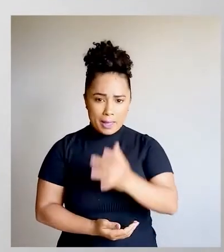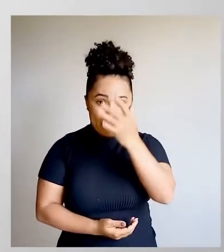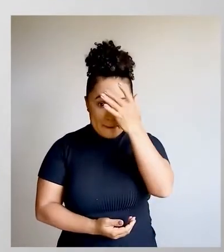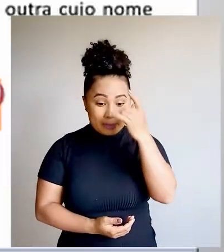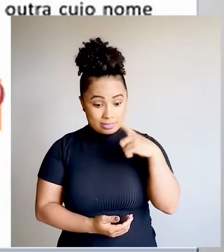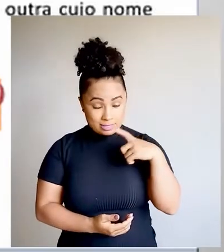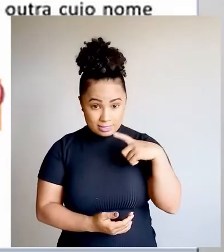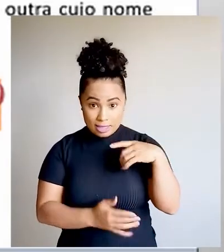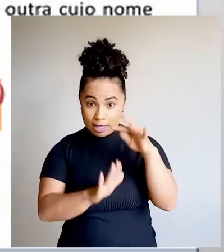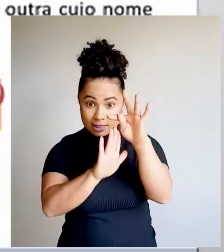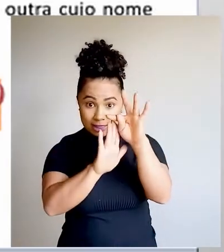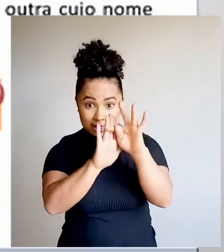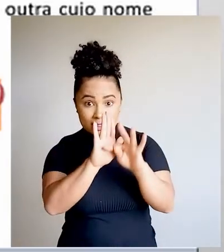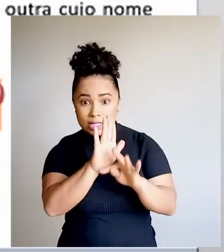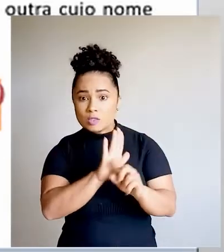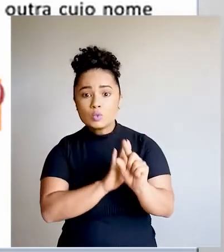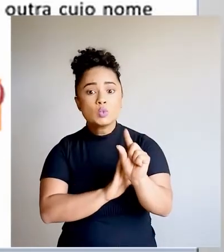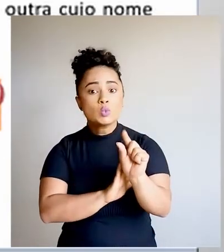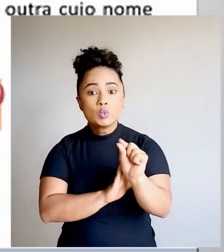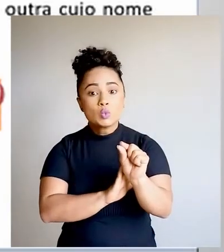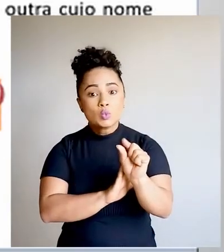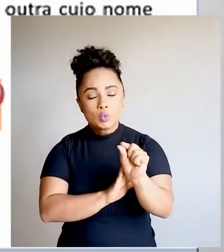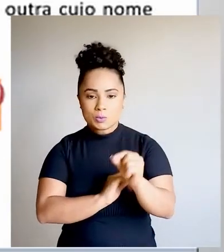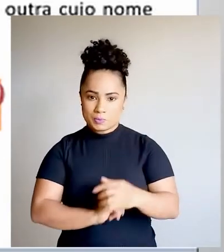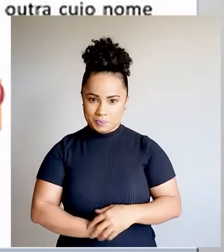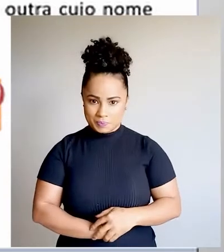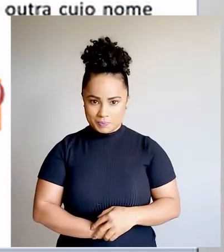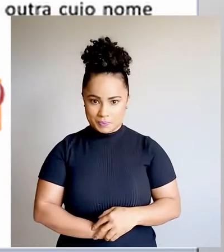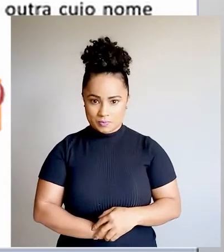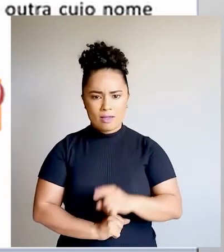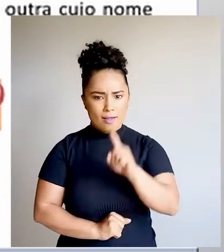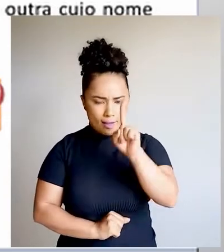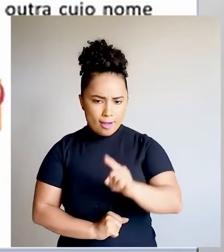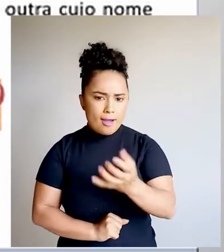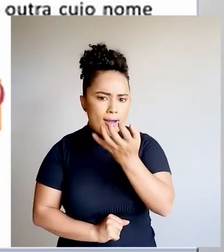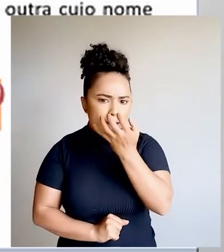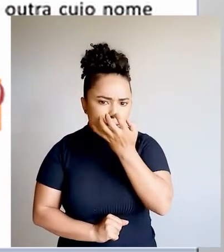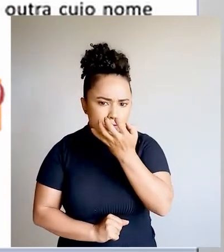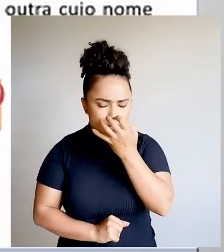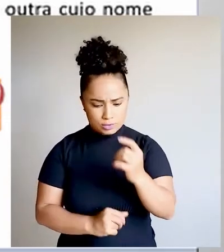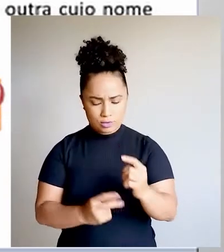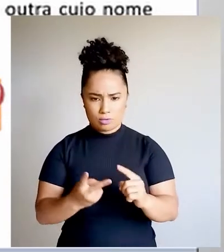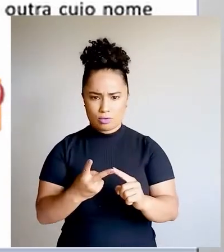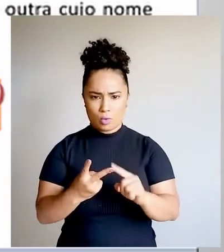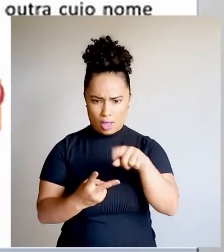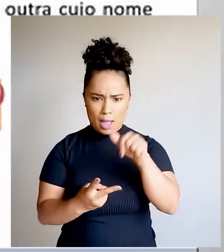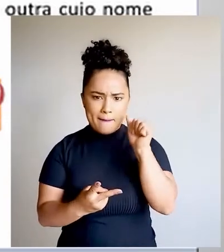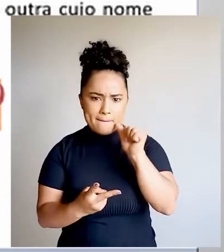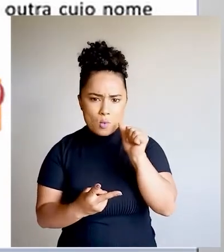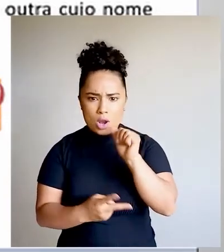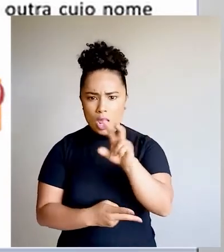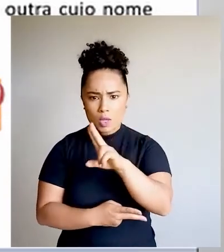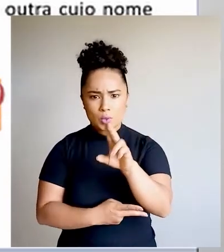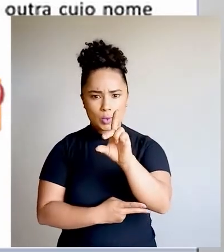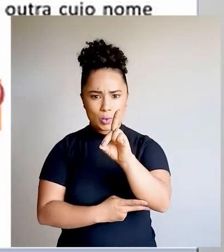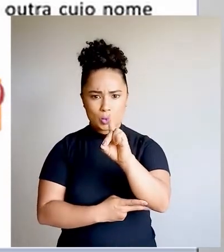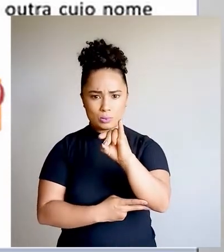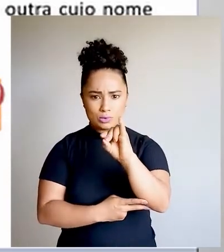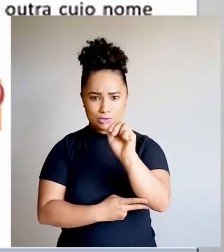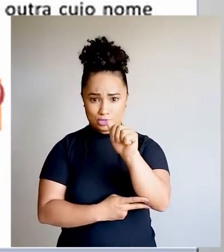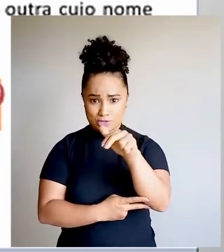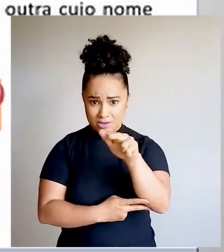personagens da anedota são, estão lá, uma cachorra, uma mulher chamada Diana e